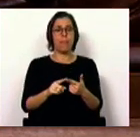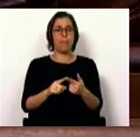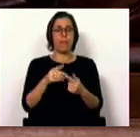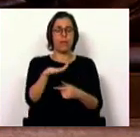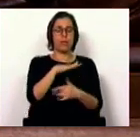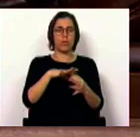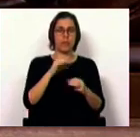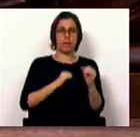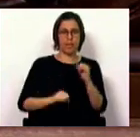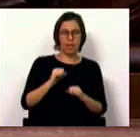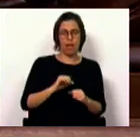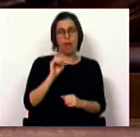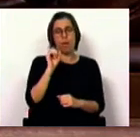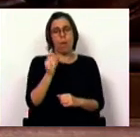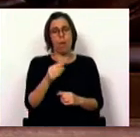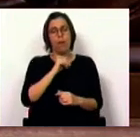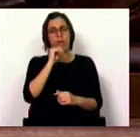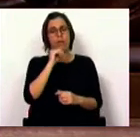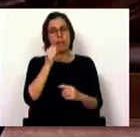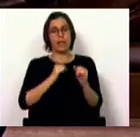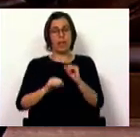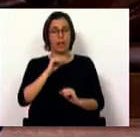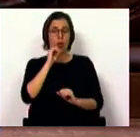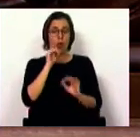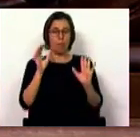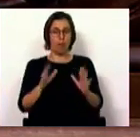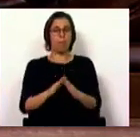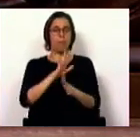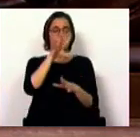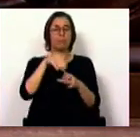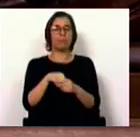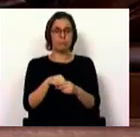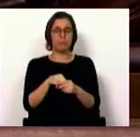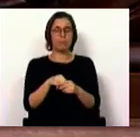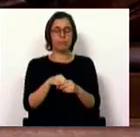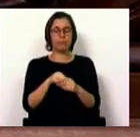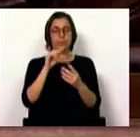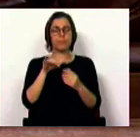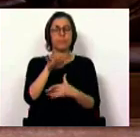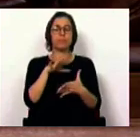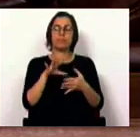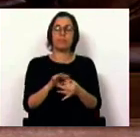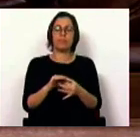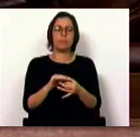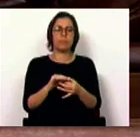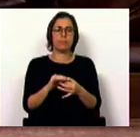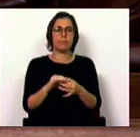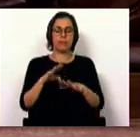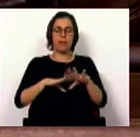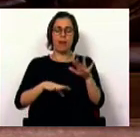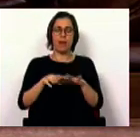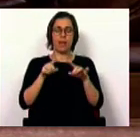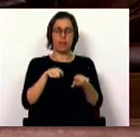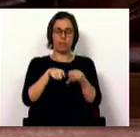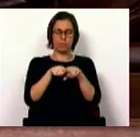zonas de dança ou em que habitualmente se dança, inserem-se num quadro de uma ação